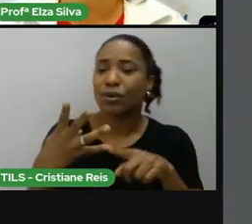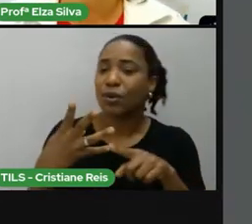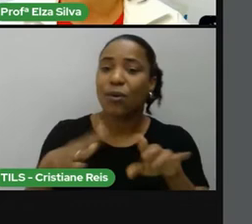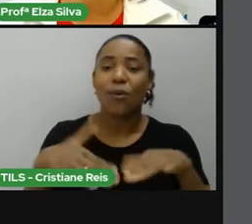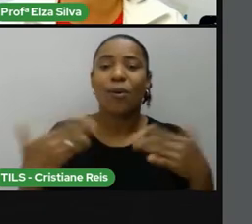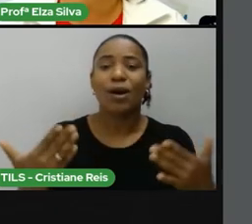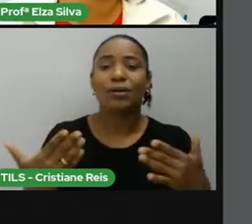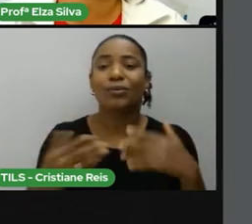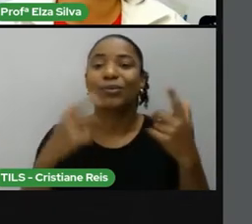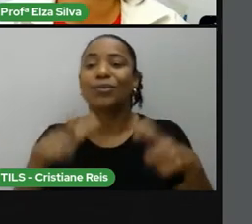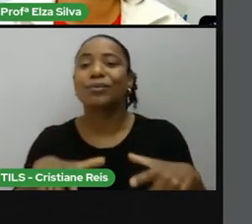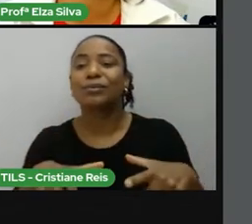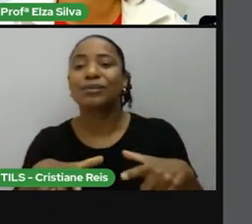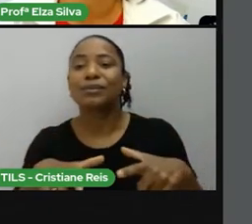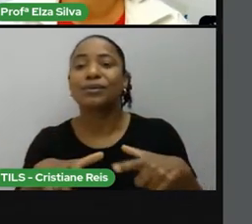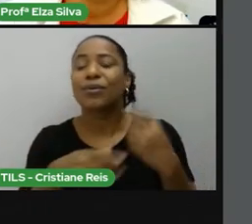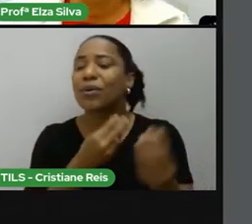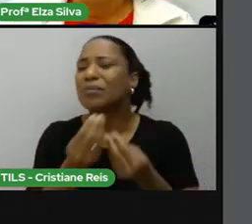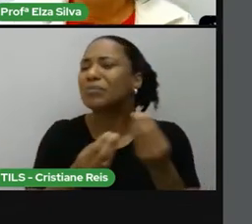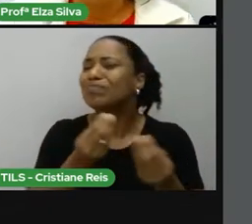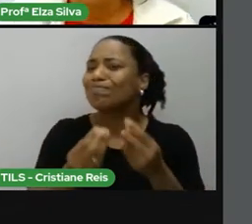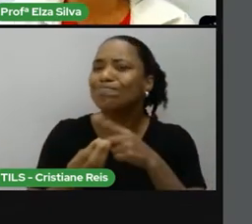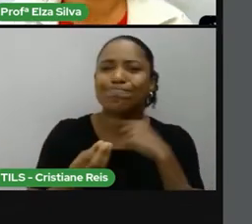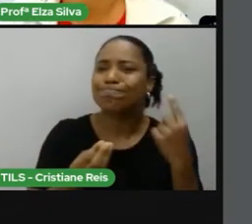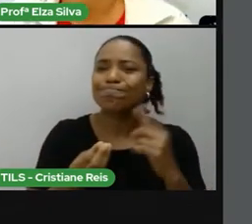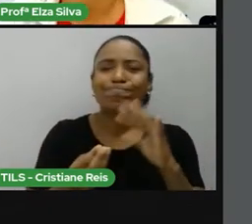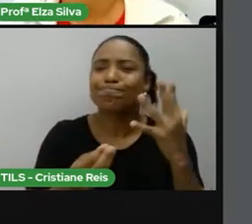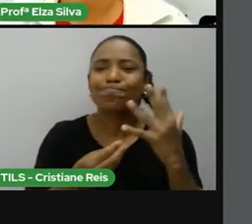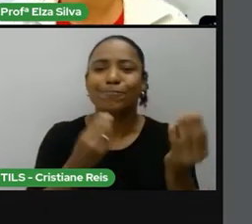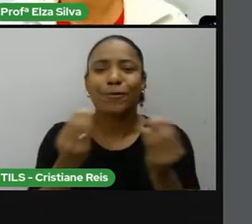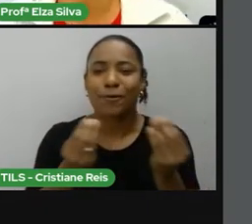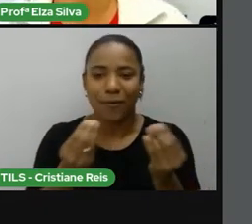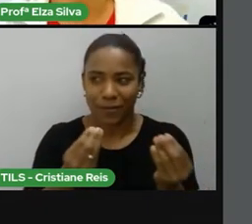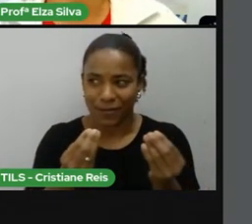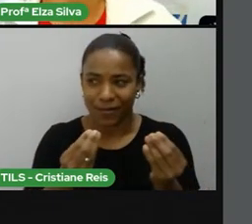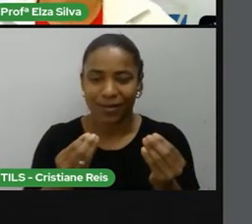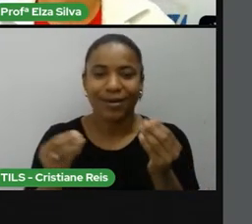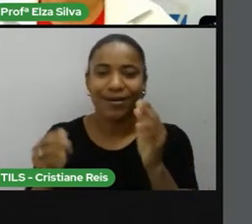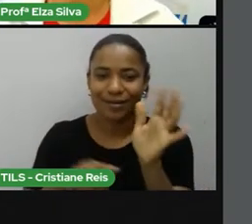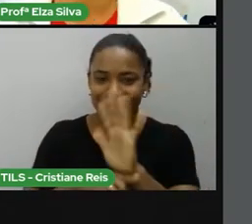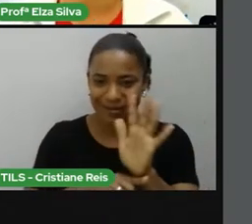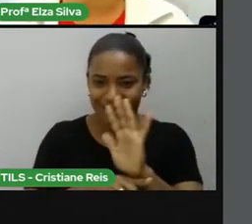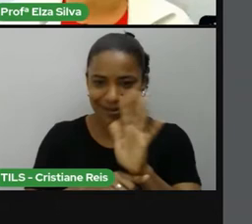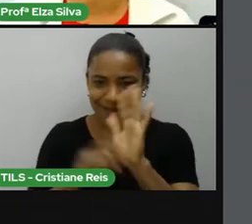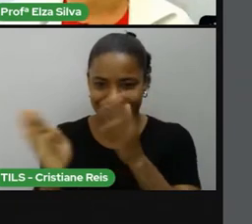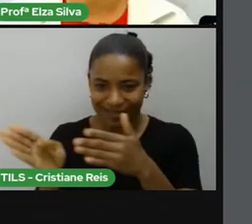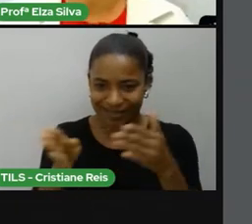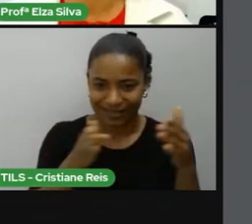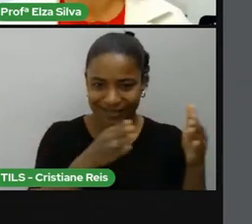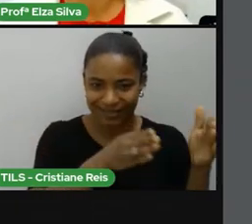como ele morreu? Vamos agora assistir ao nosso filme.